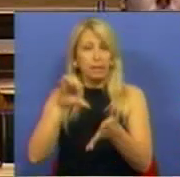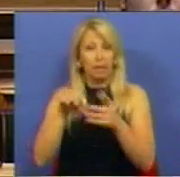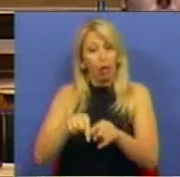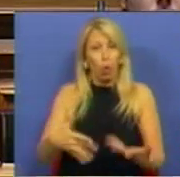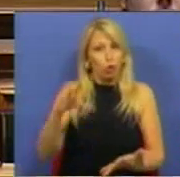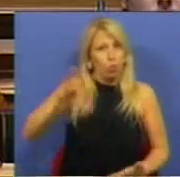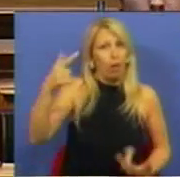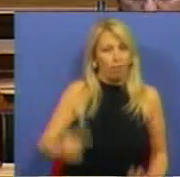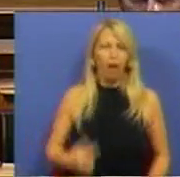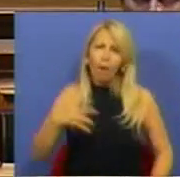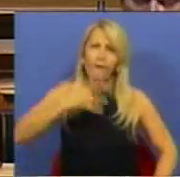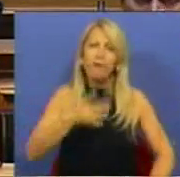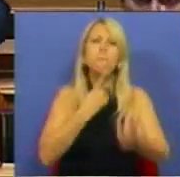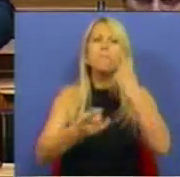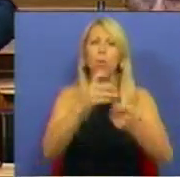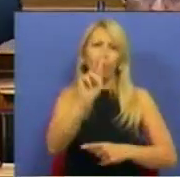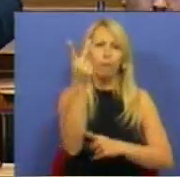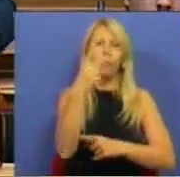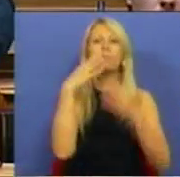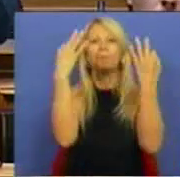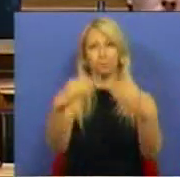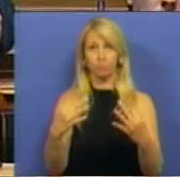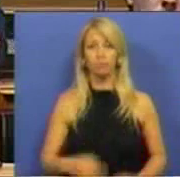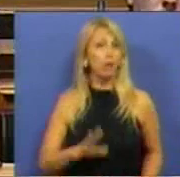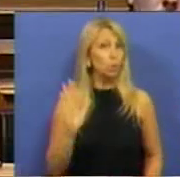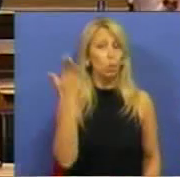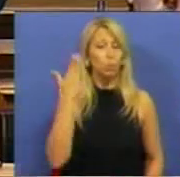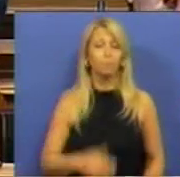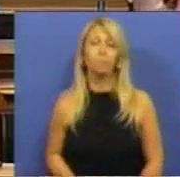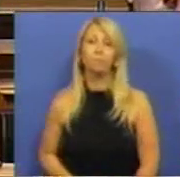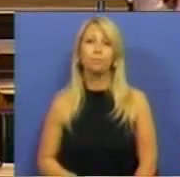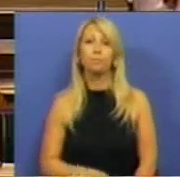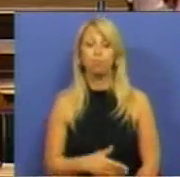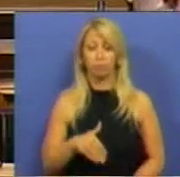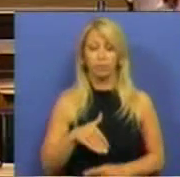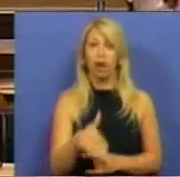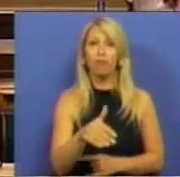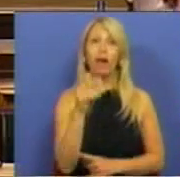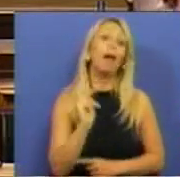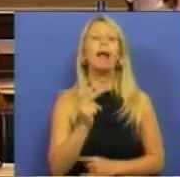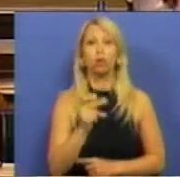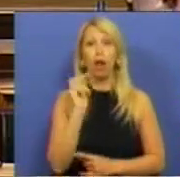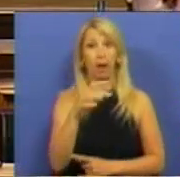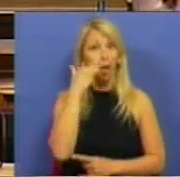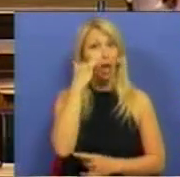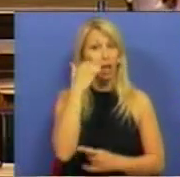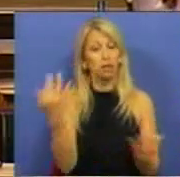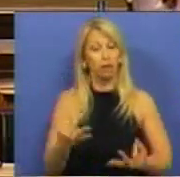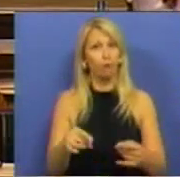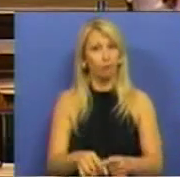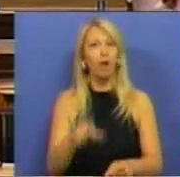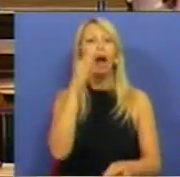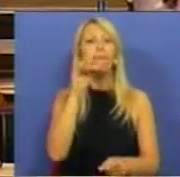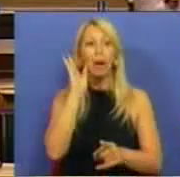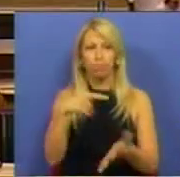propostas muito simples. A primeira é a de que, nos próximos anos, nos anos de crise, a banca seja